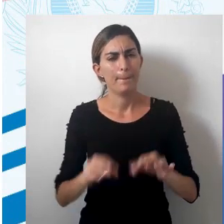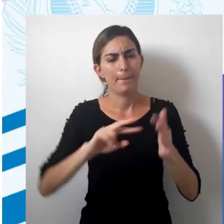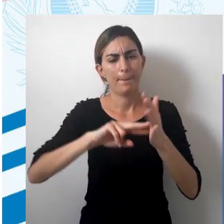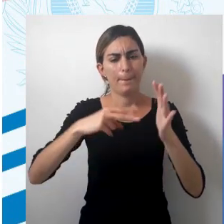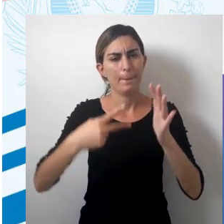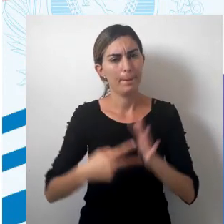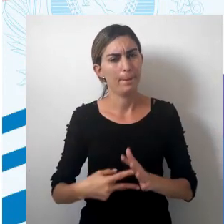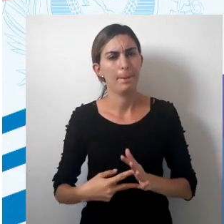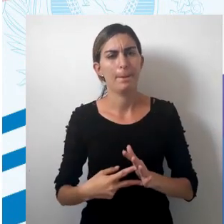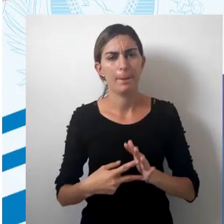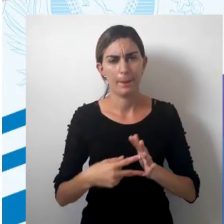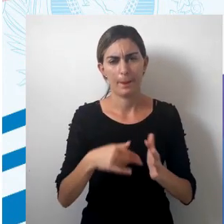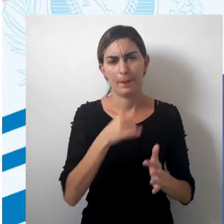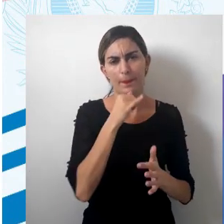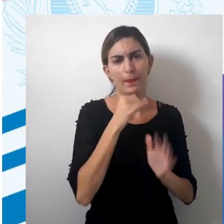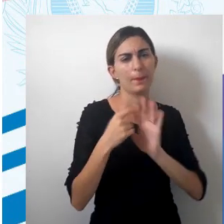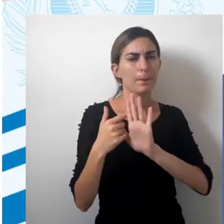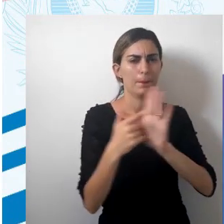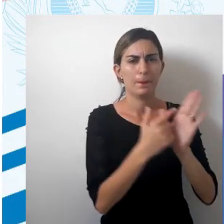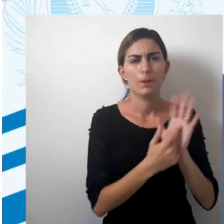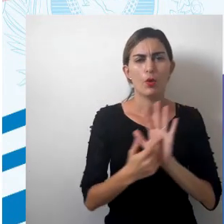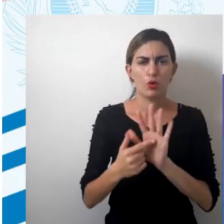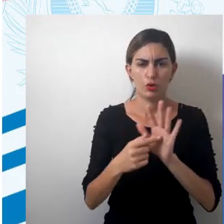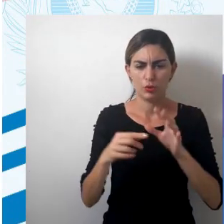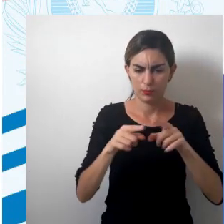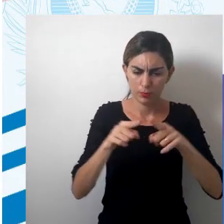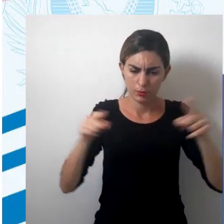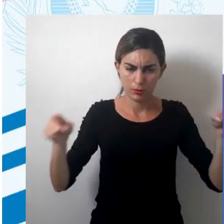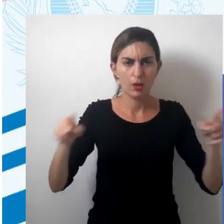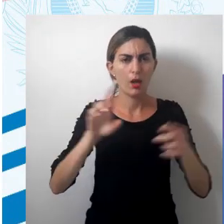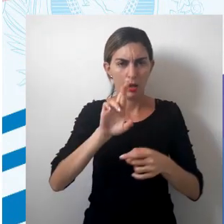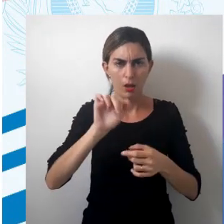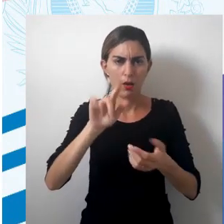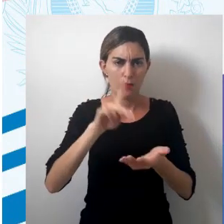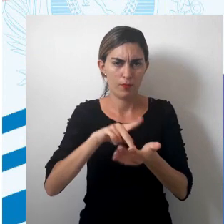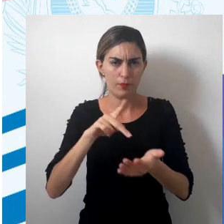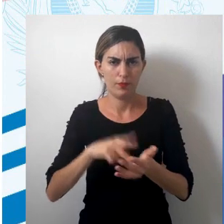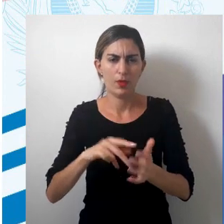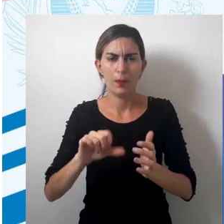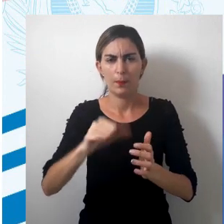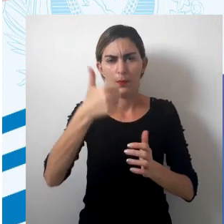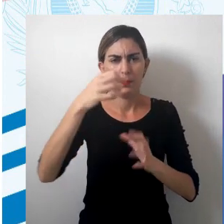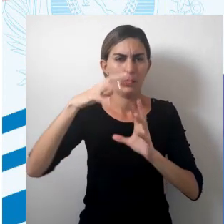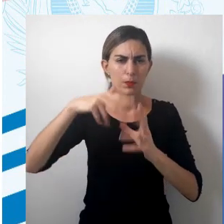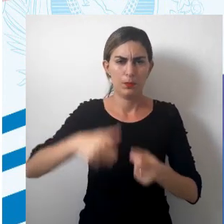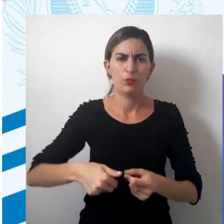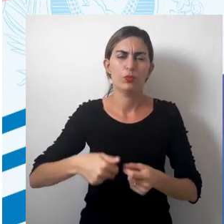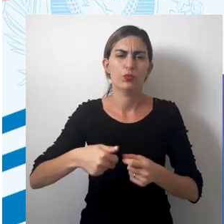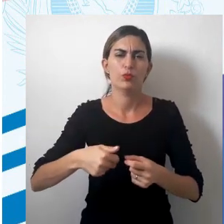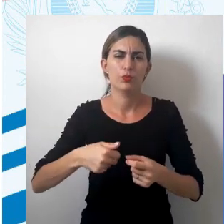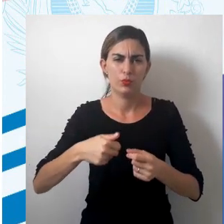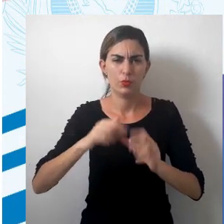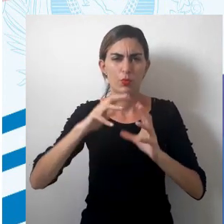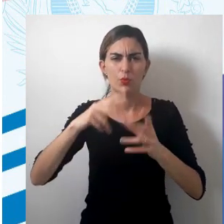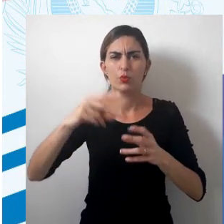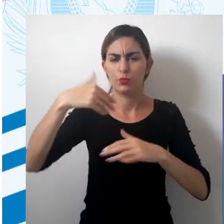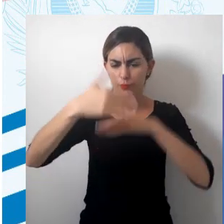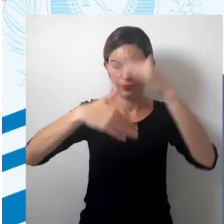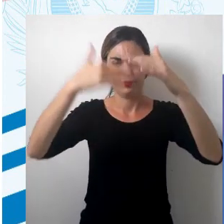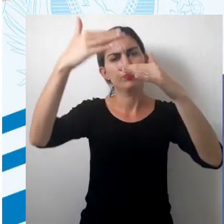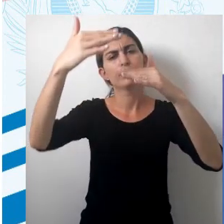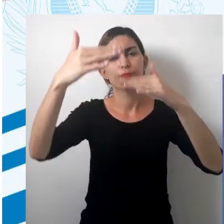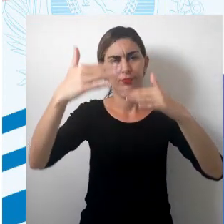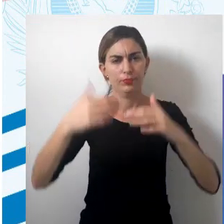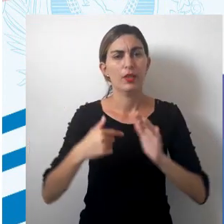significação, mostra o tamanho real em relação ao chamado primeiro mundo, ou ao chamado mundo mais